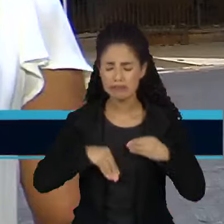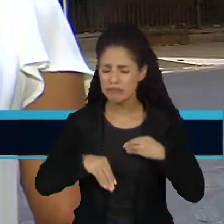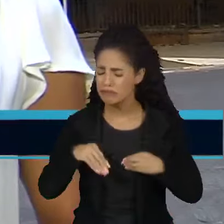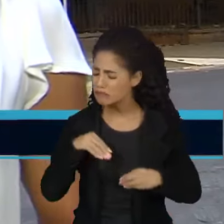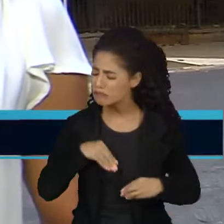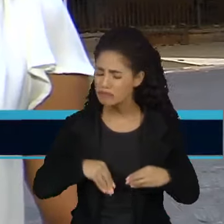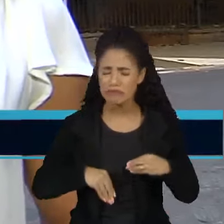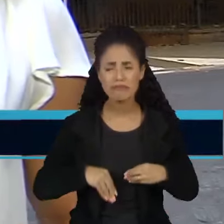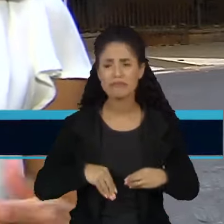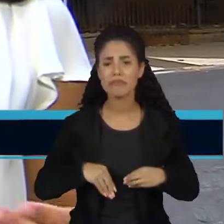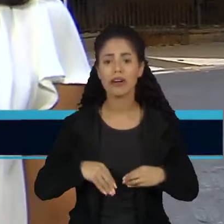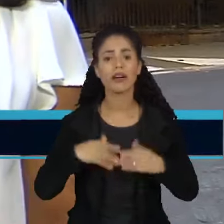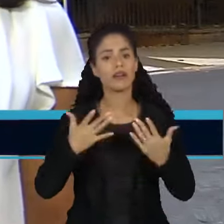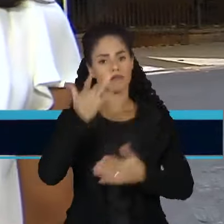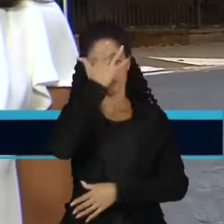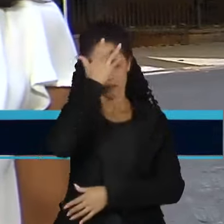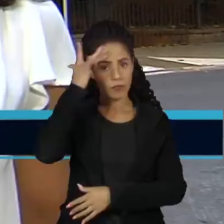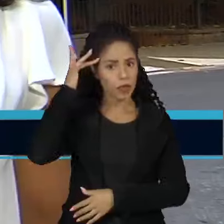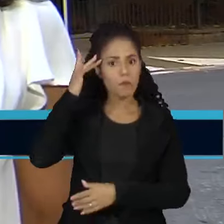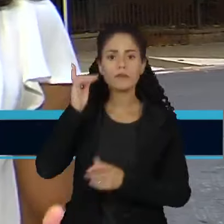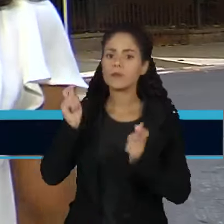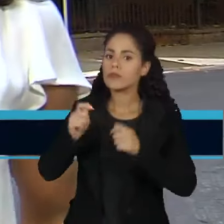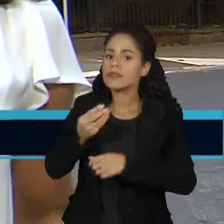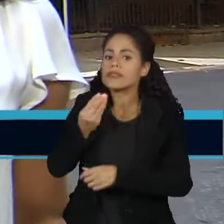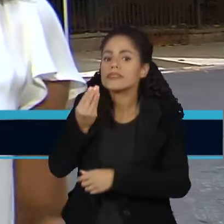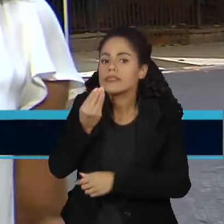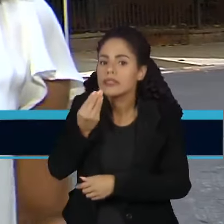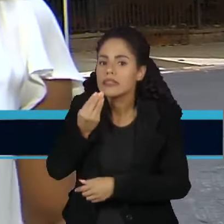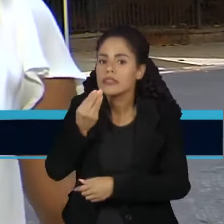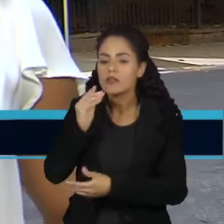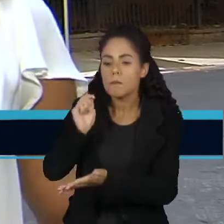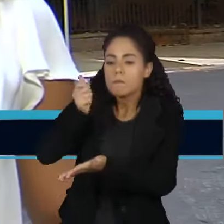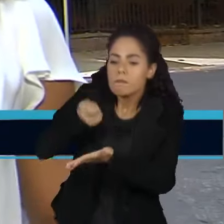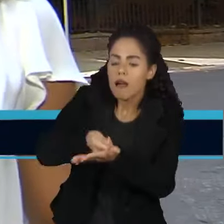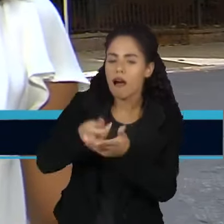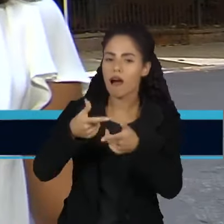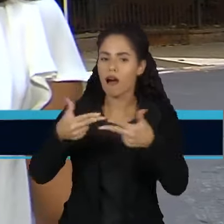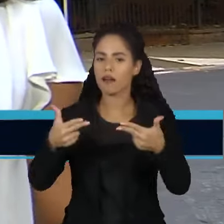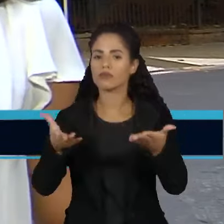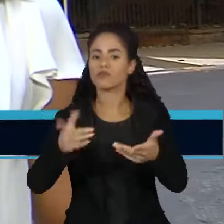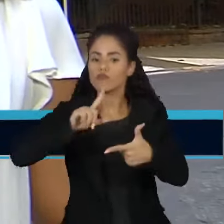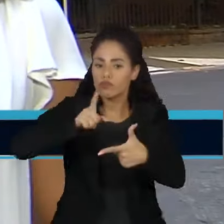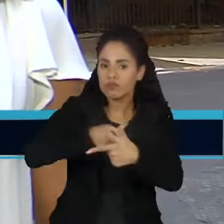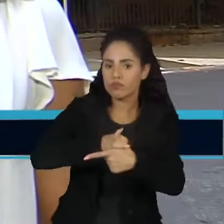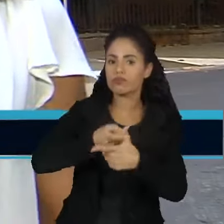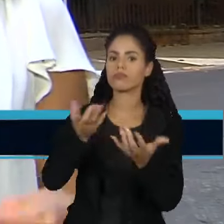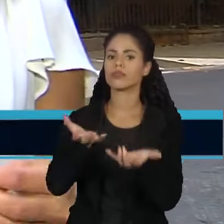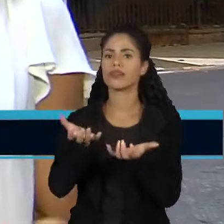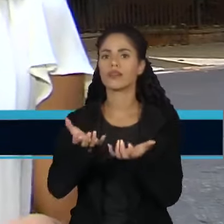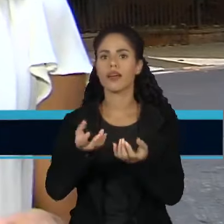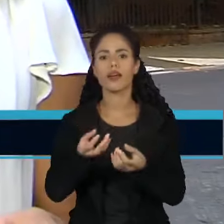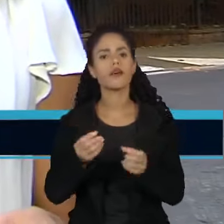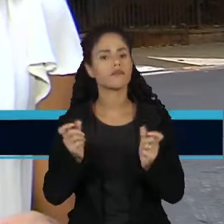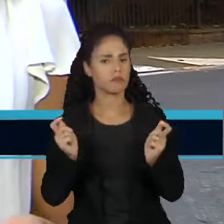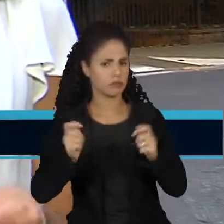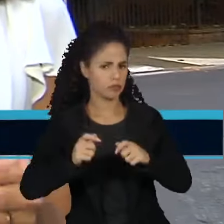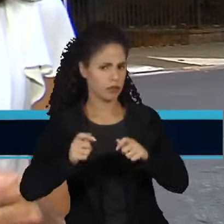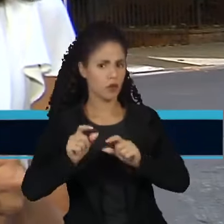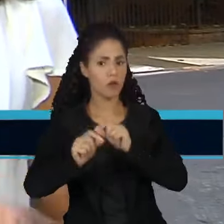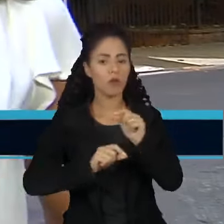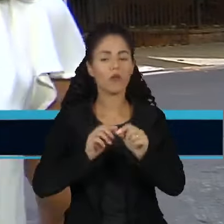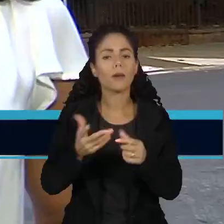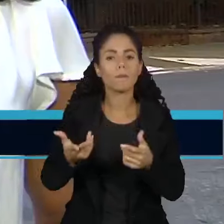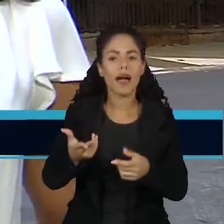grande. Uma pessoa de boa fé que está sem condições de arcar com todas as dívidas contraídas, sem comprometer